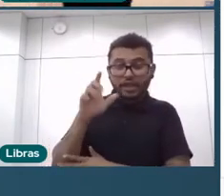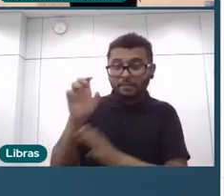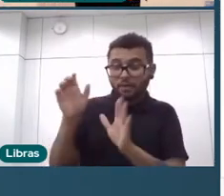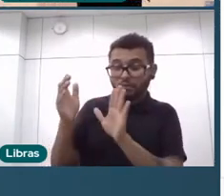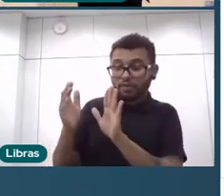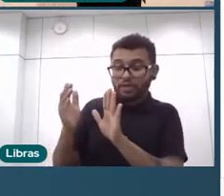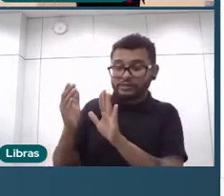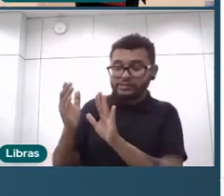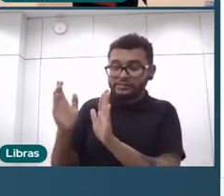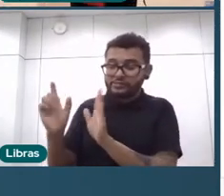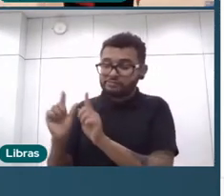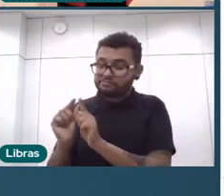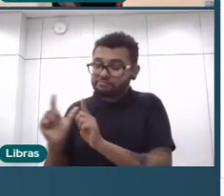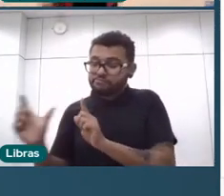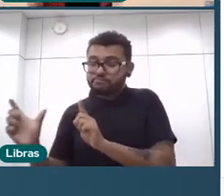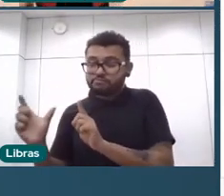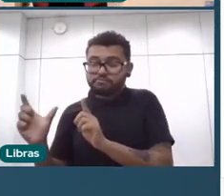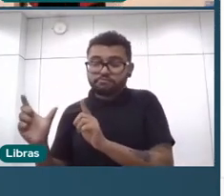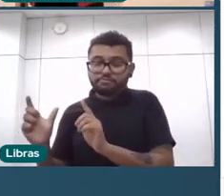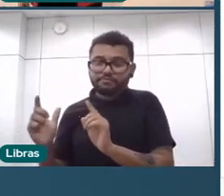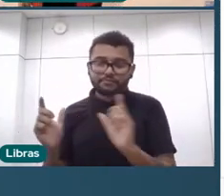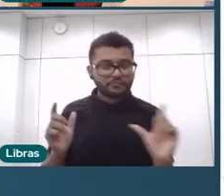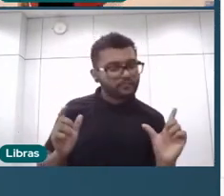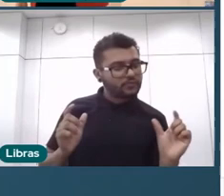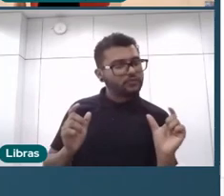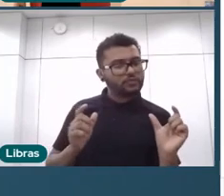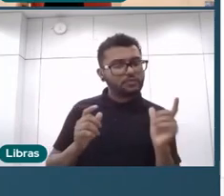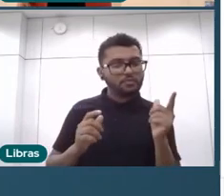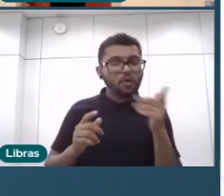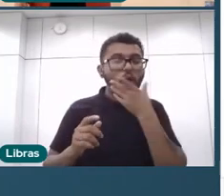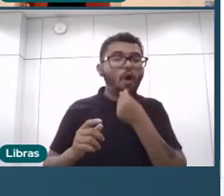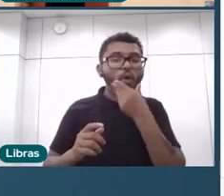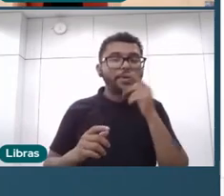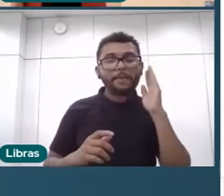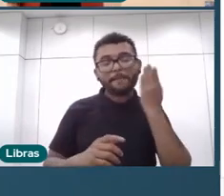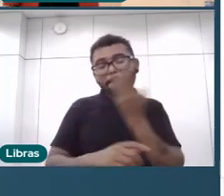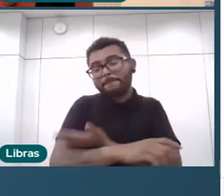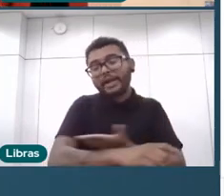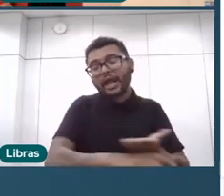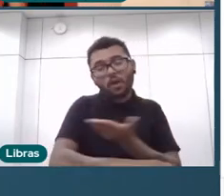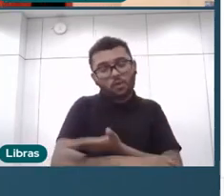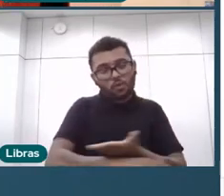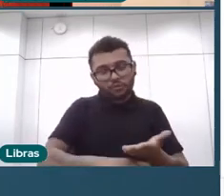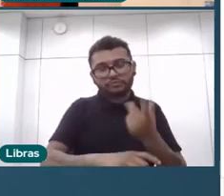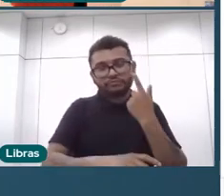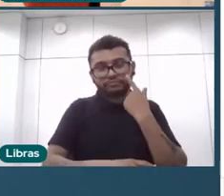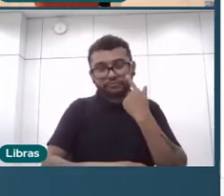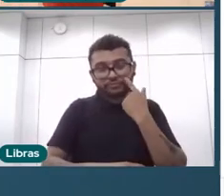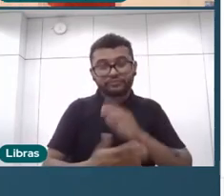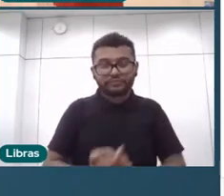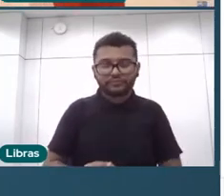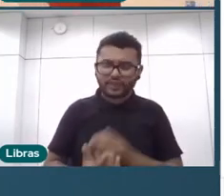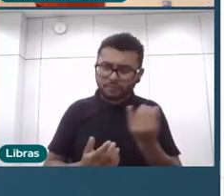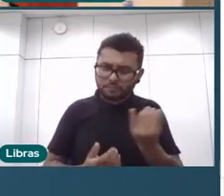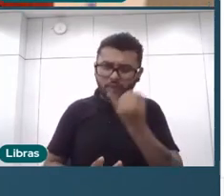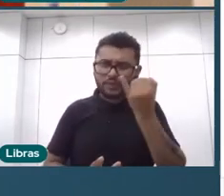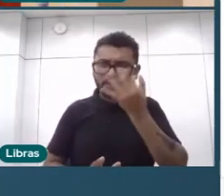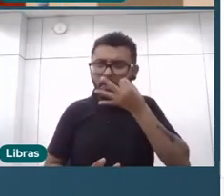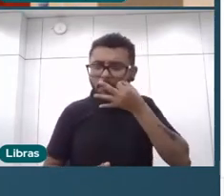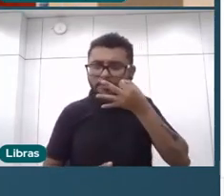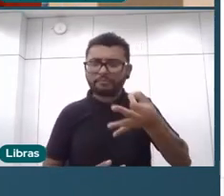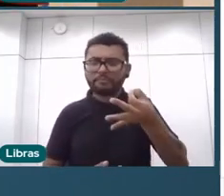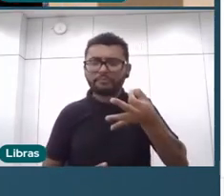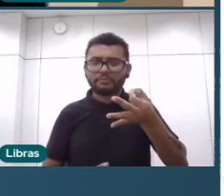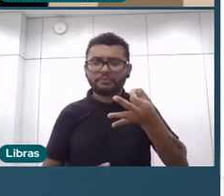e diminuindo a barrinha final ali dos homens brancos. eu acho que o outro que chama a atenção é de